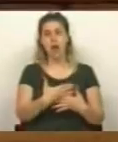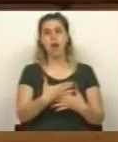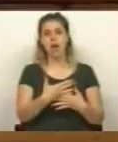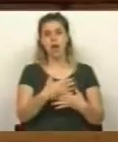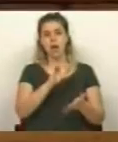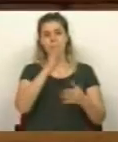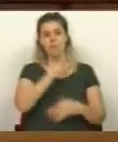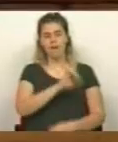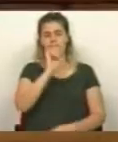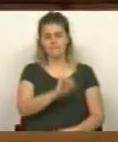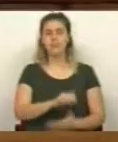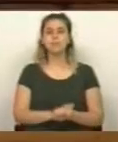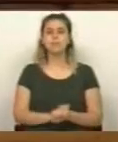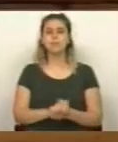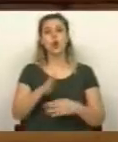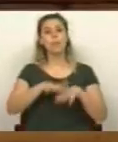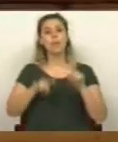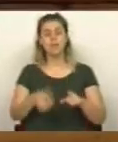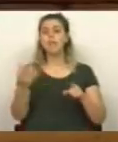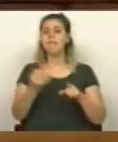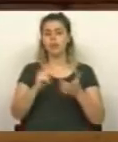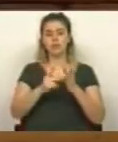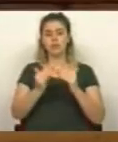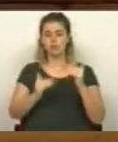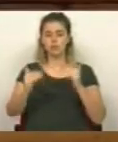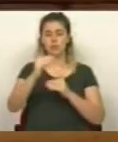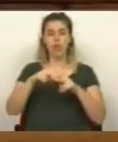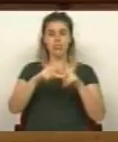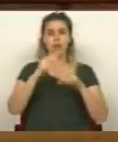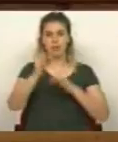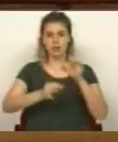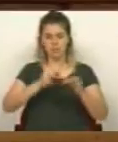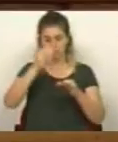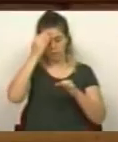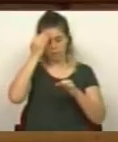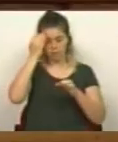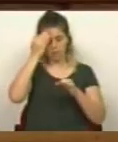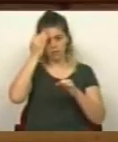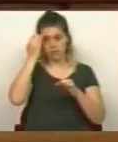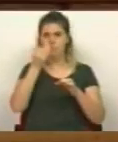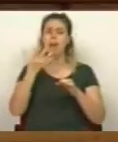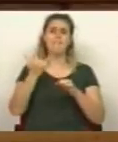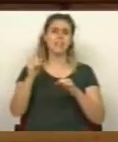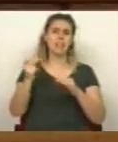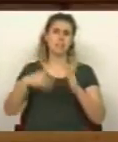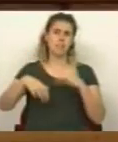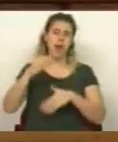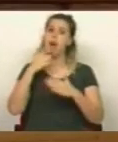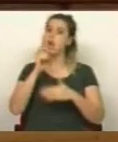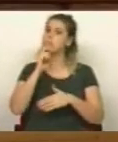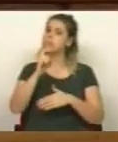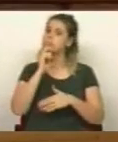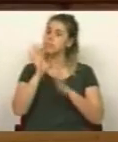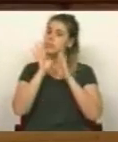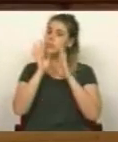destes profissionais. Com efeito, apesar dos técnicos superiores de diagnóstico e terapêutica andarem há mais de 20 anos a chamar a atenção